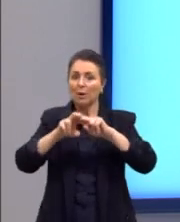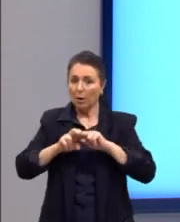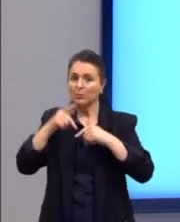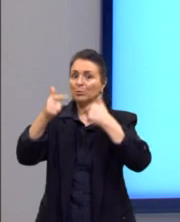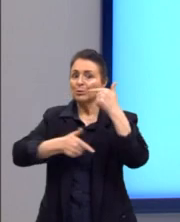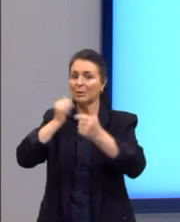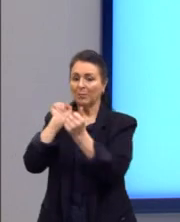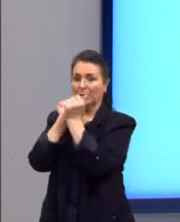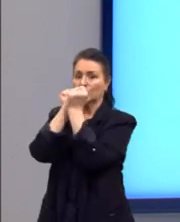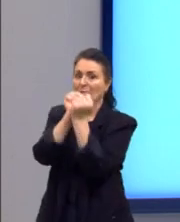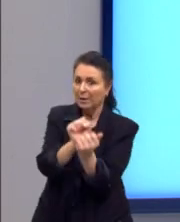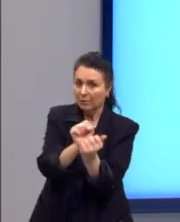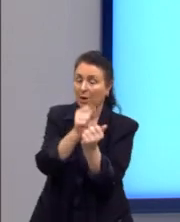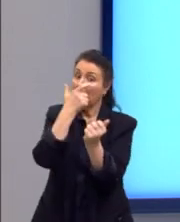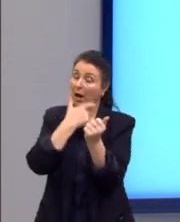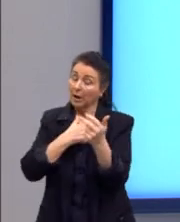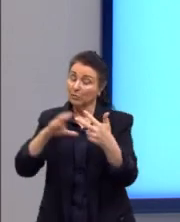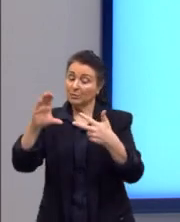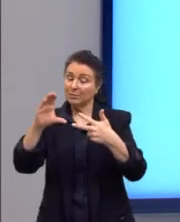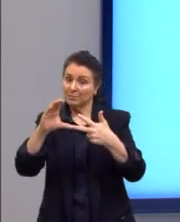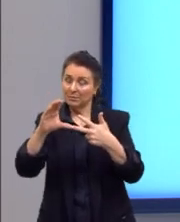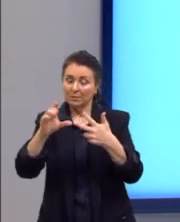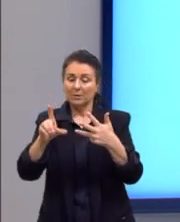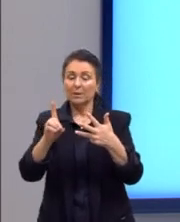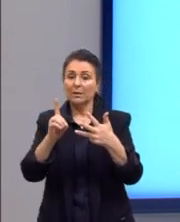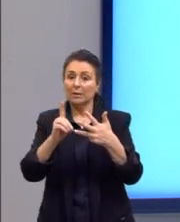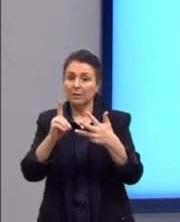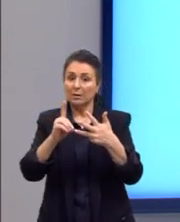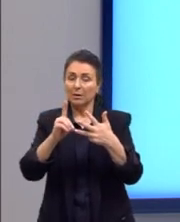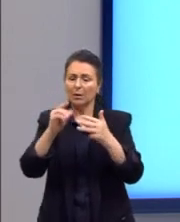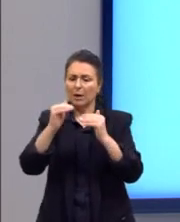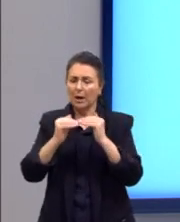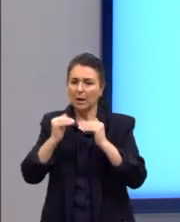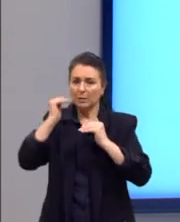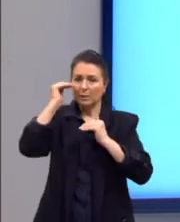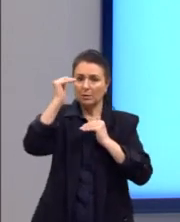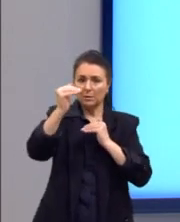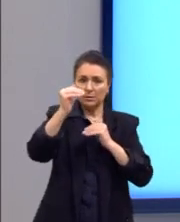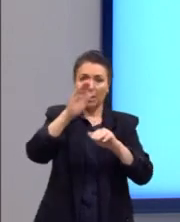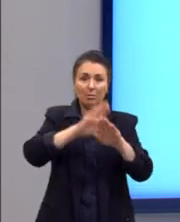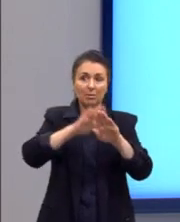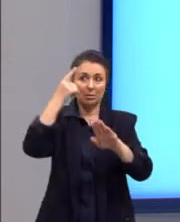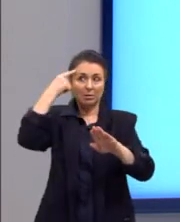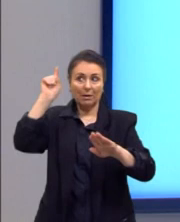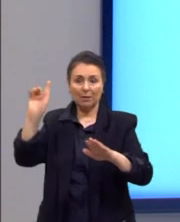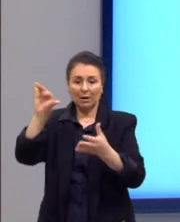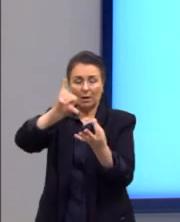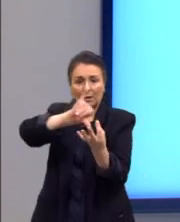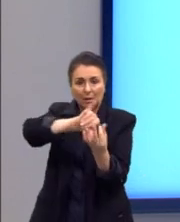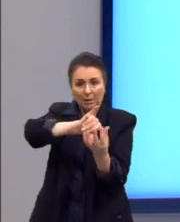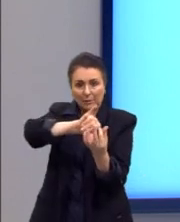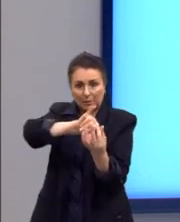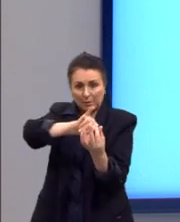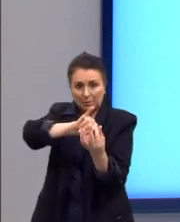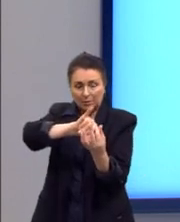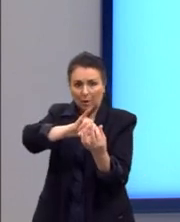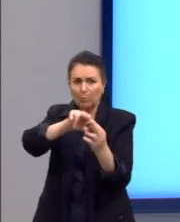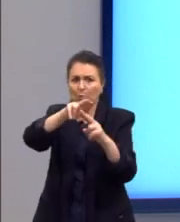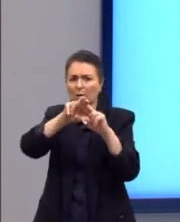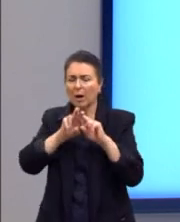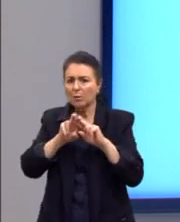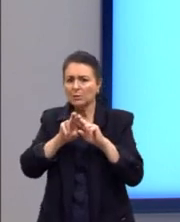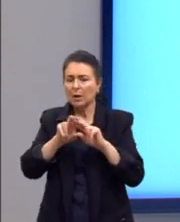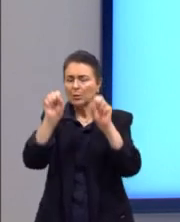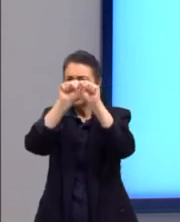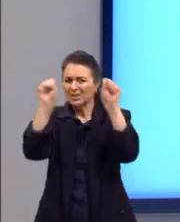Então, parece aí a alternativa C. D. A superação do ideário capitalista em razão do regime escravocrata.